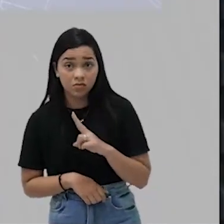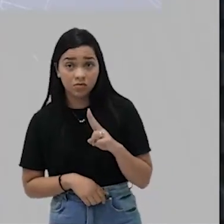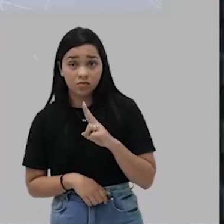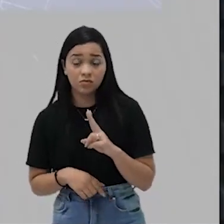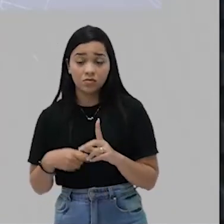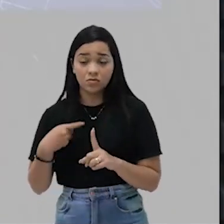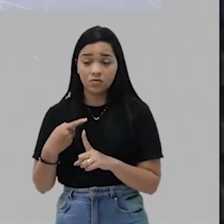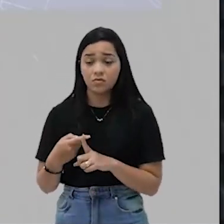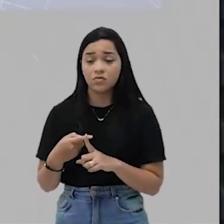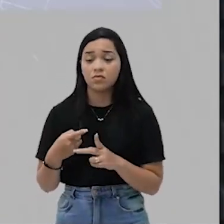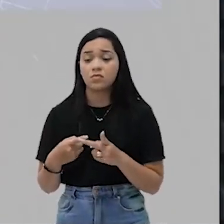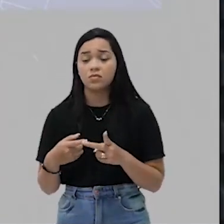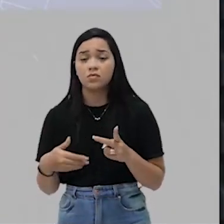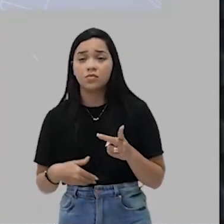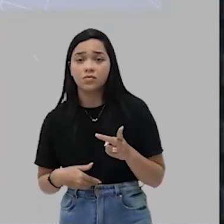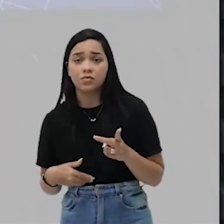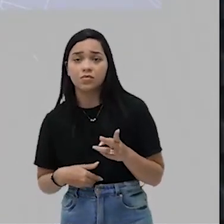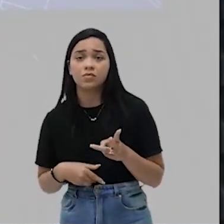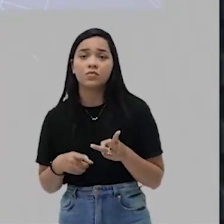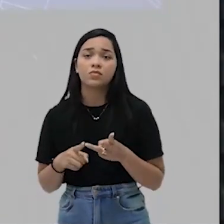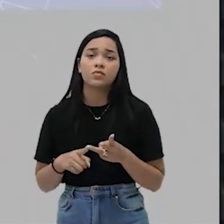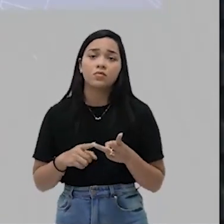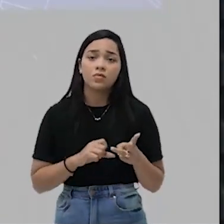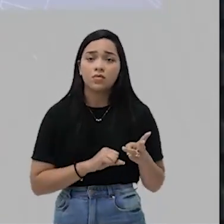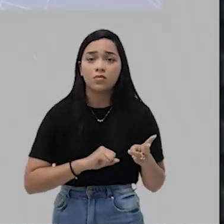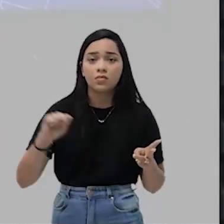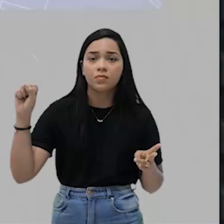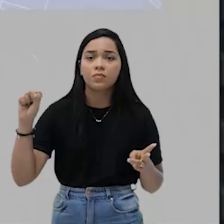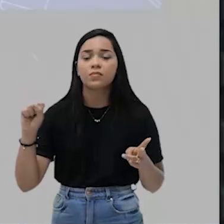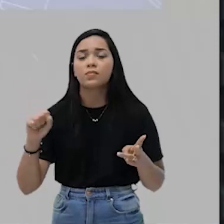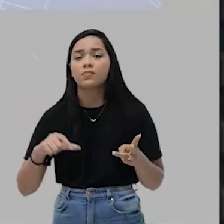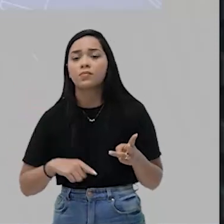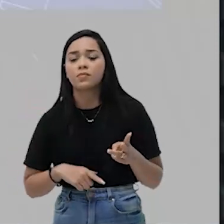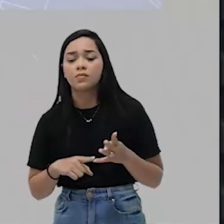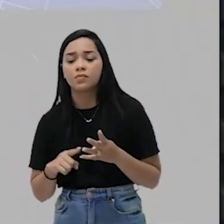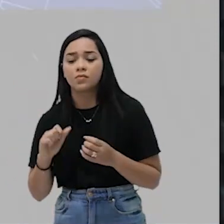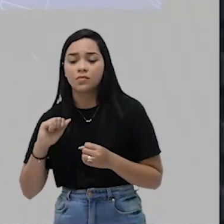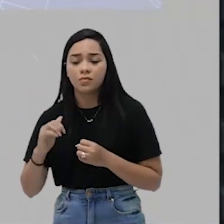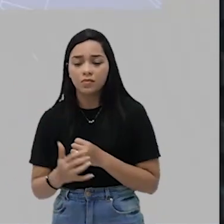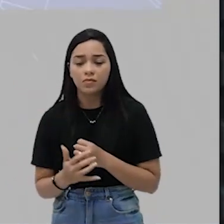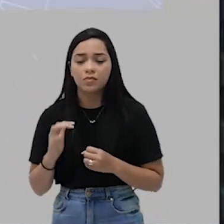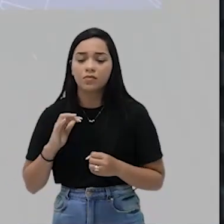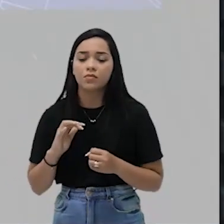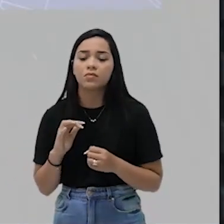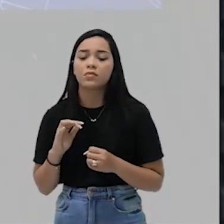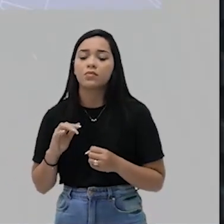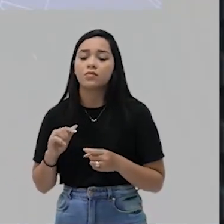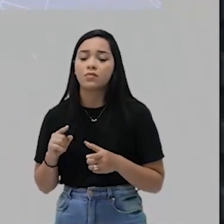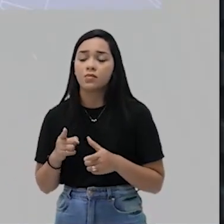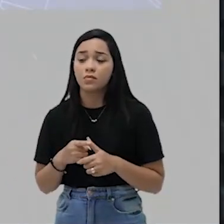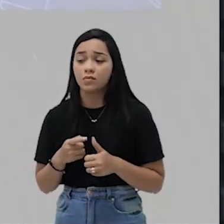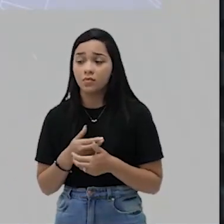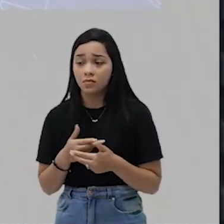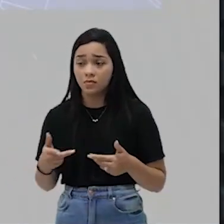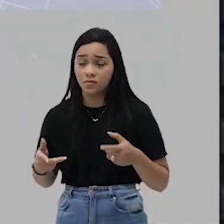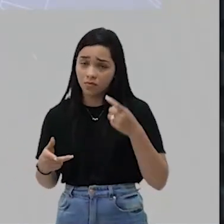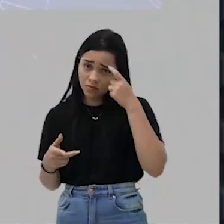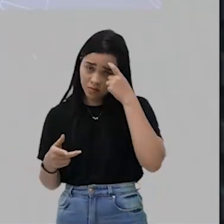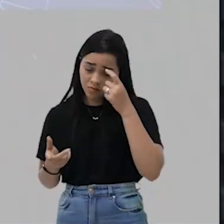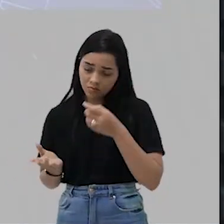cruz, a fome, a espada, as epidemias, as crenças